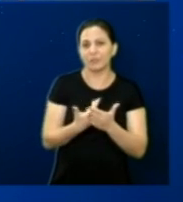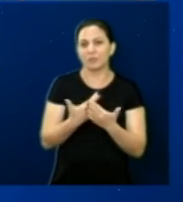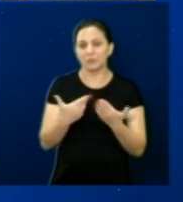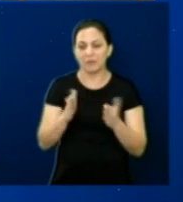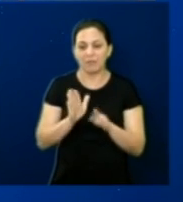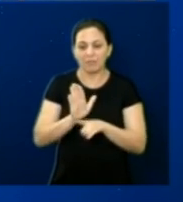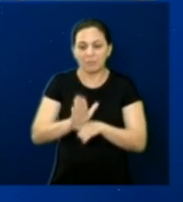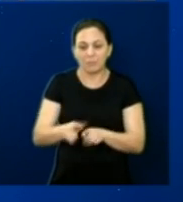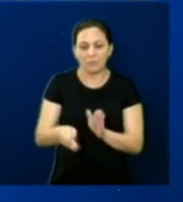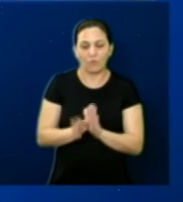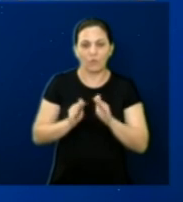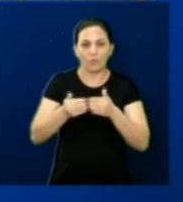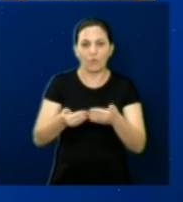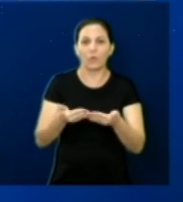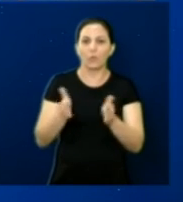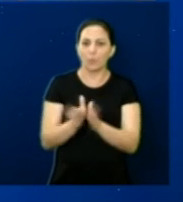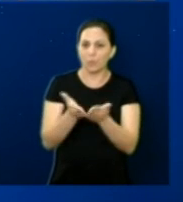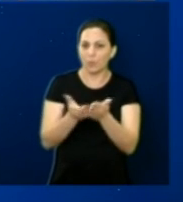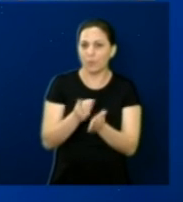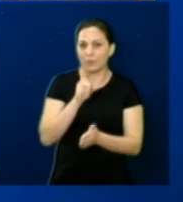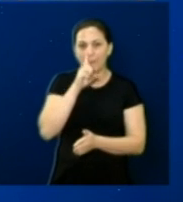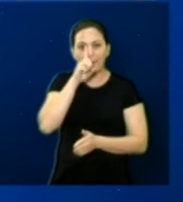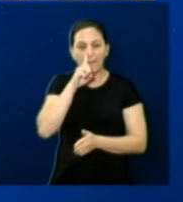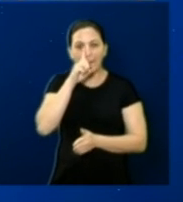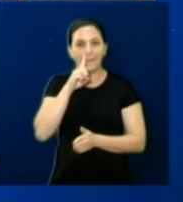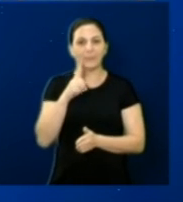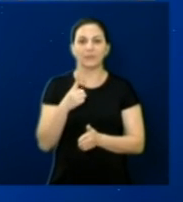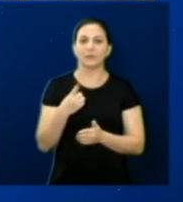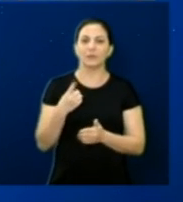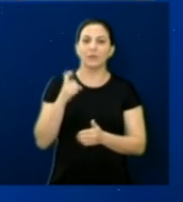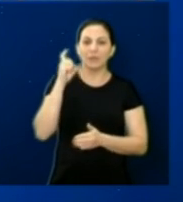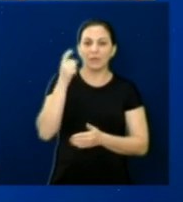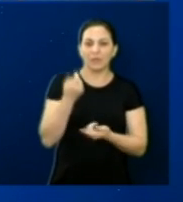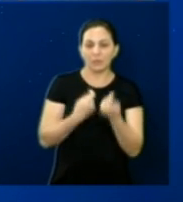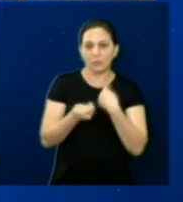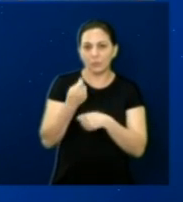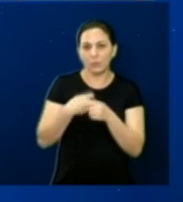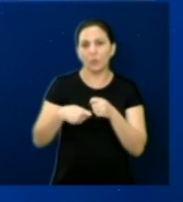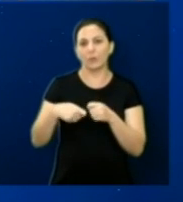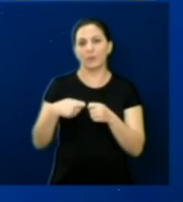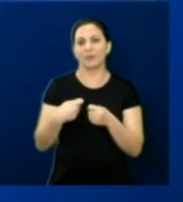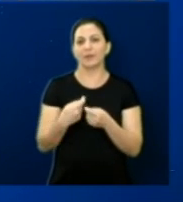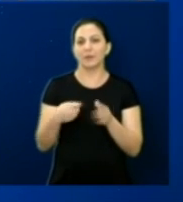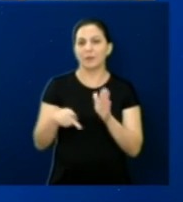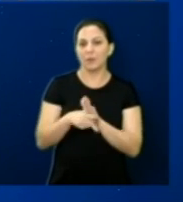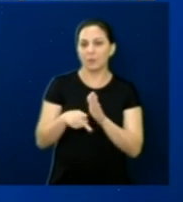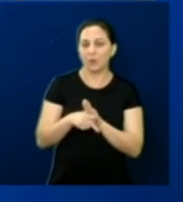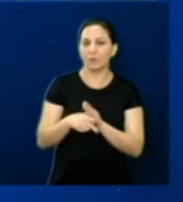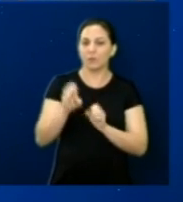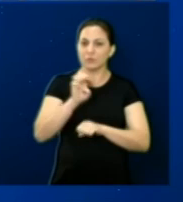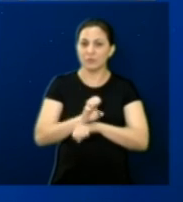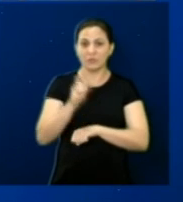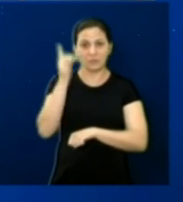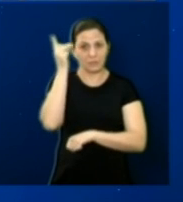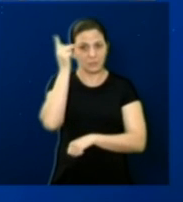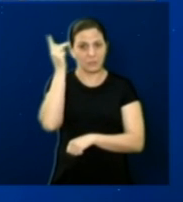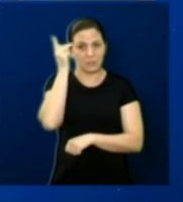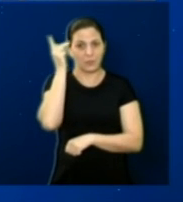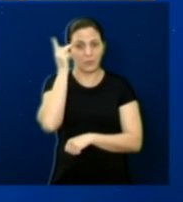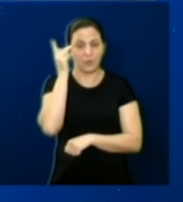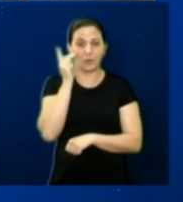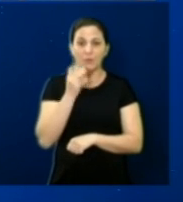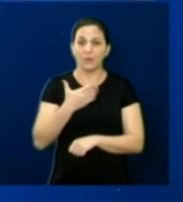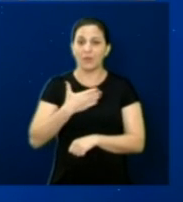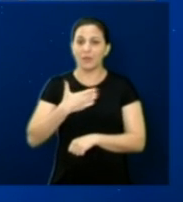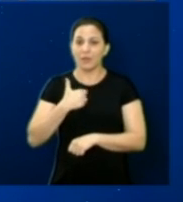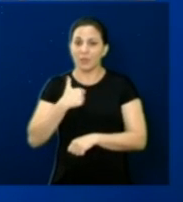pobres em situação de vulnerabilidade econômica e social em todo o estado de São Paulo. E estou fazendo a minha parte para que o bem comum aconteça na vida de